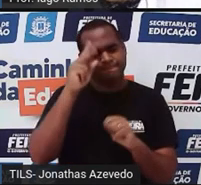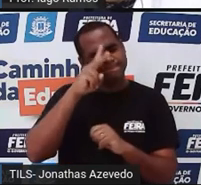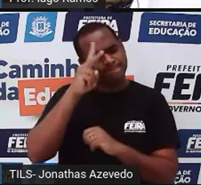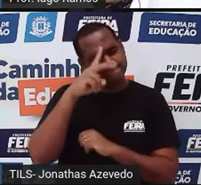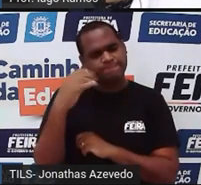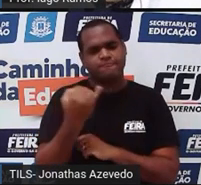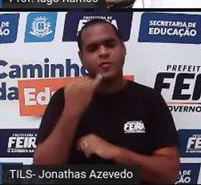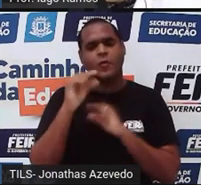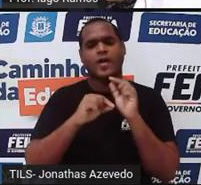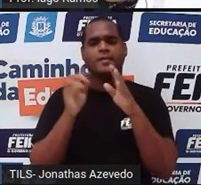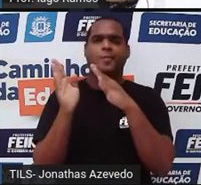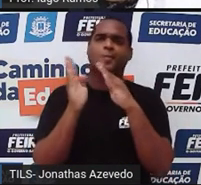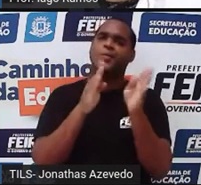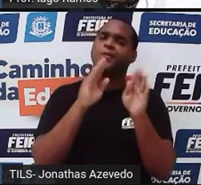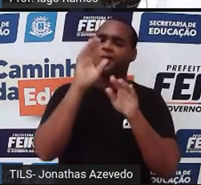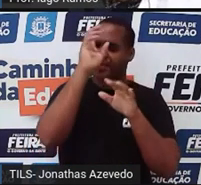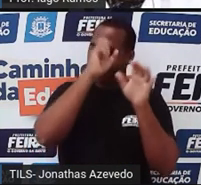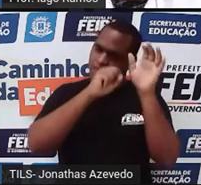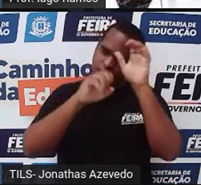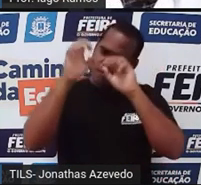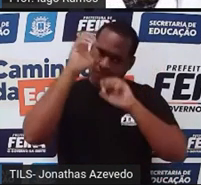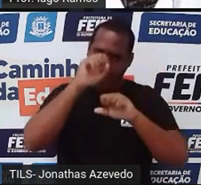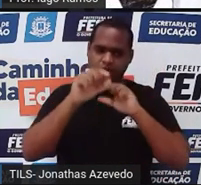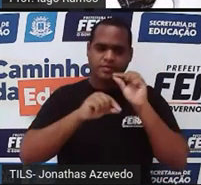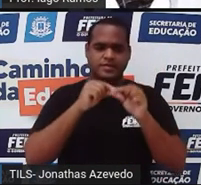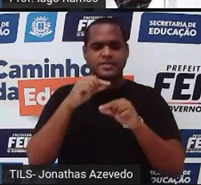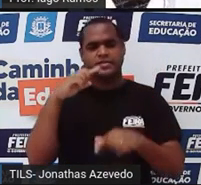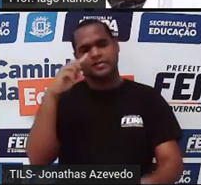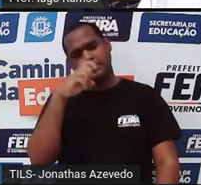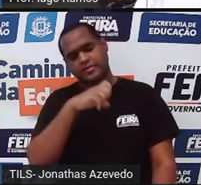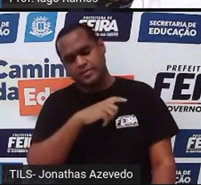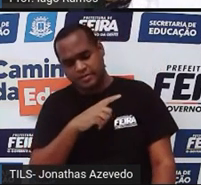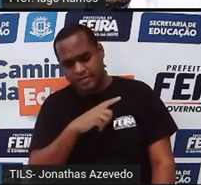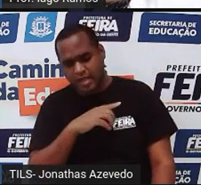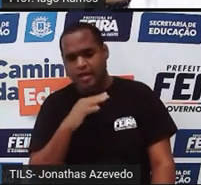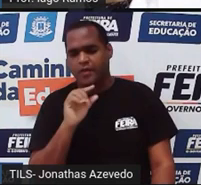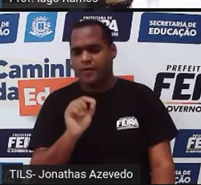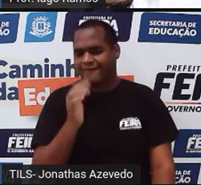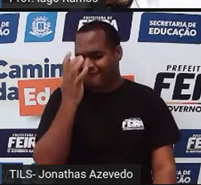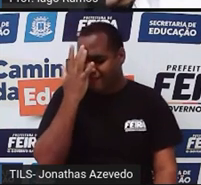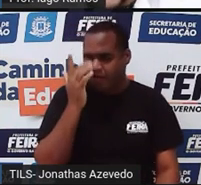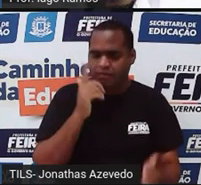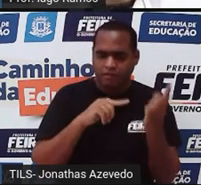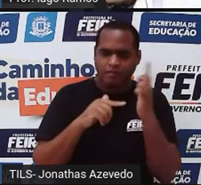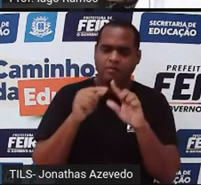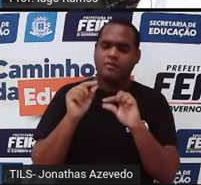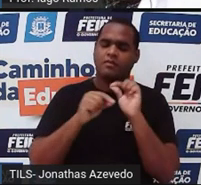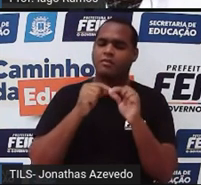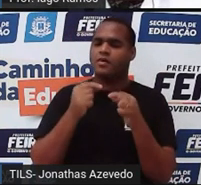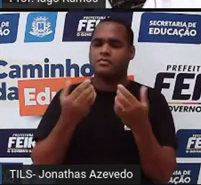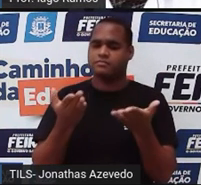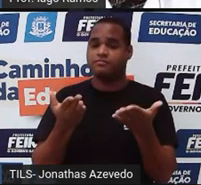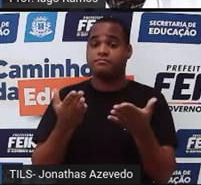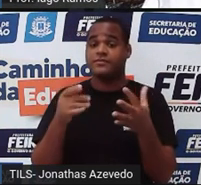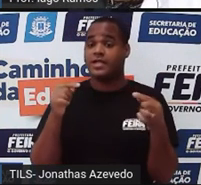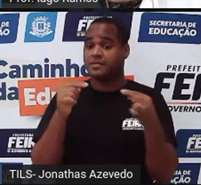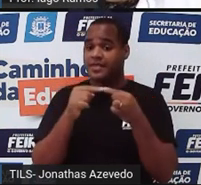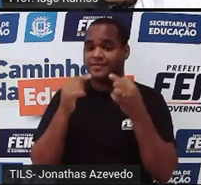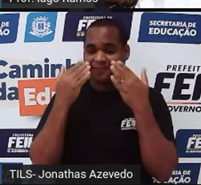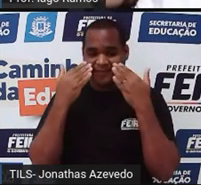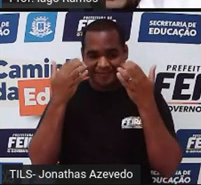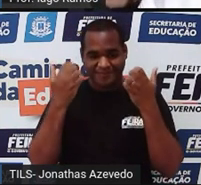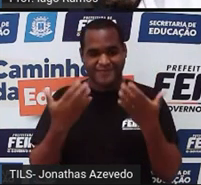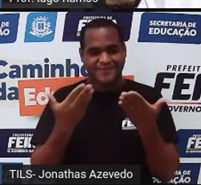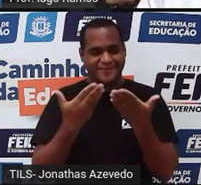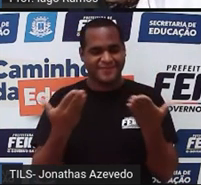aula e esses momentos vão dizer onde é que teve mais dificuldade, onde é que foi mais fácil de entender, e isso vai estar mostrando pra